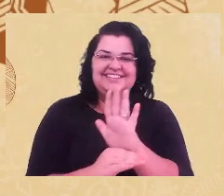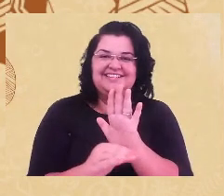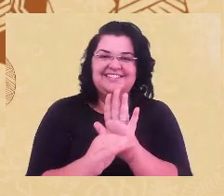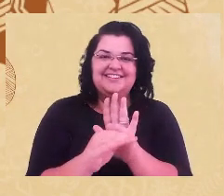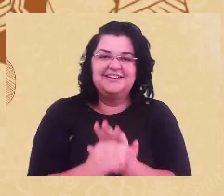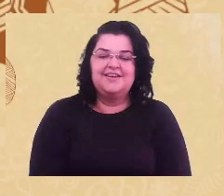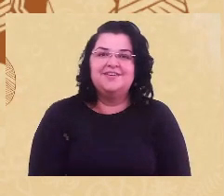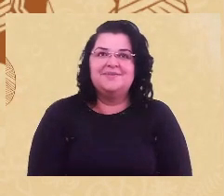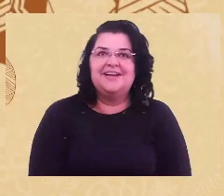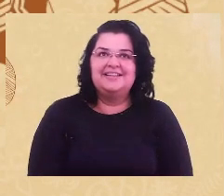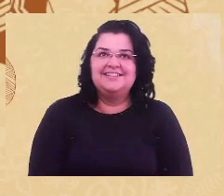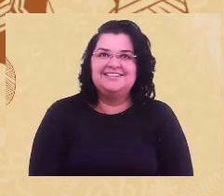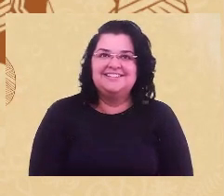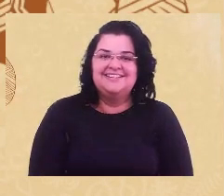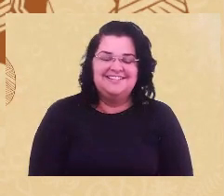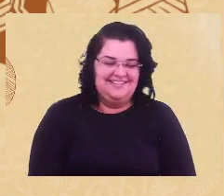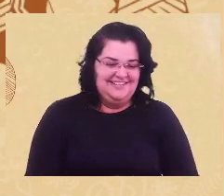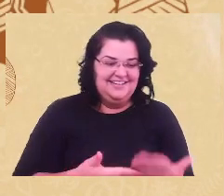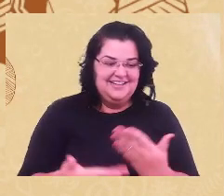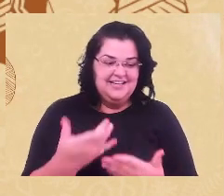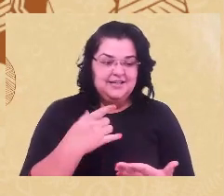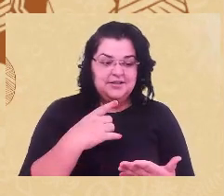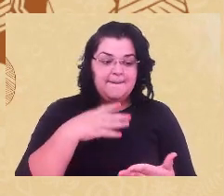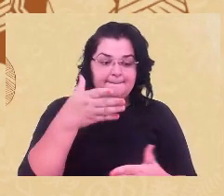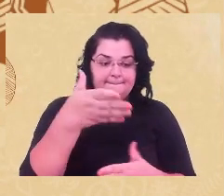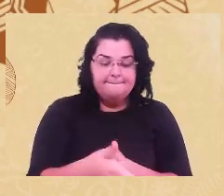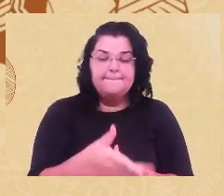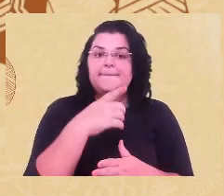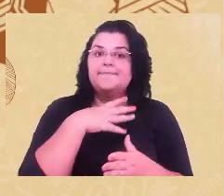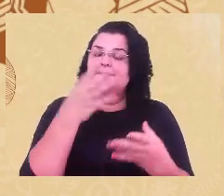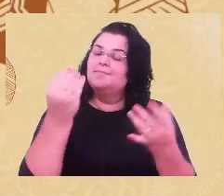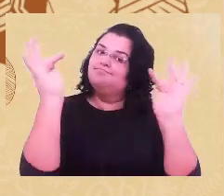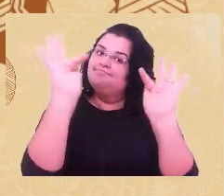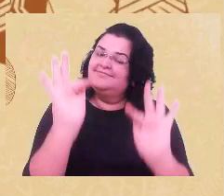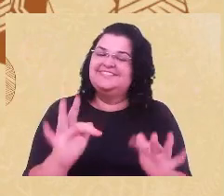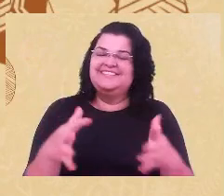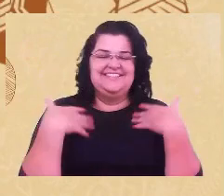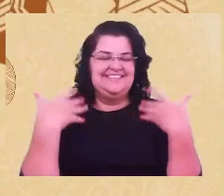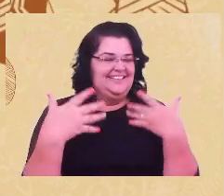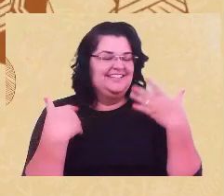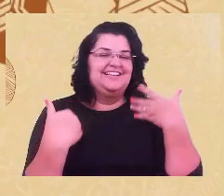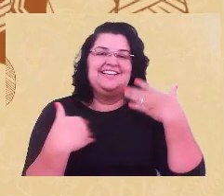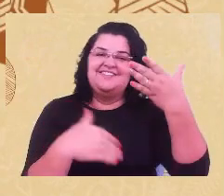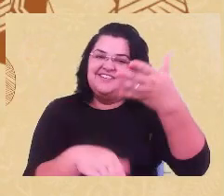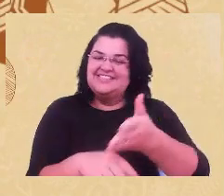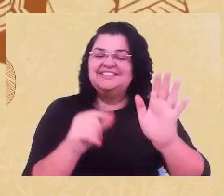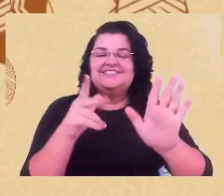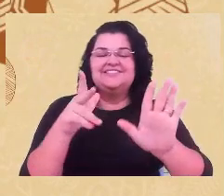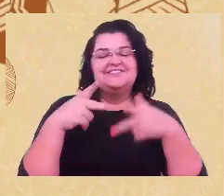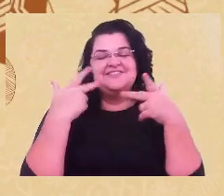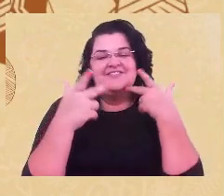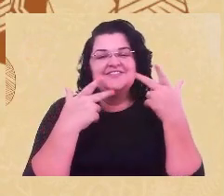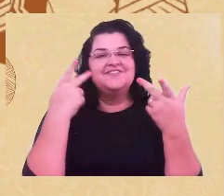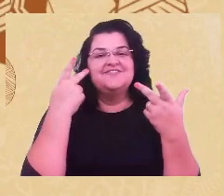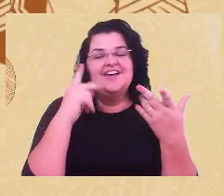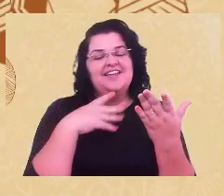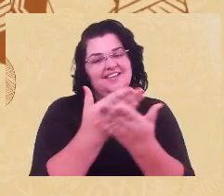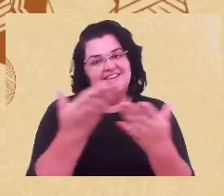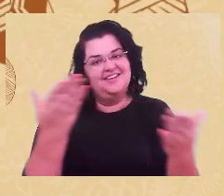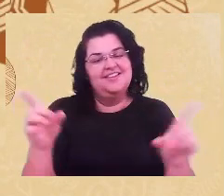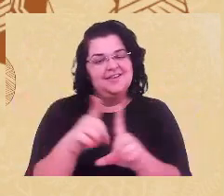estou aqui muito feliz e muito alegre, acho que é um espaço de cuidado para mim, em especial nesse momento.